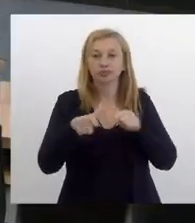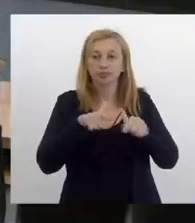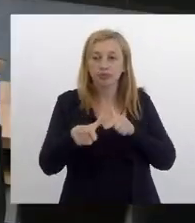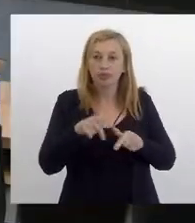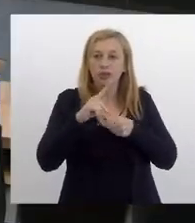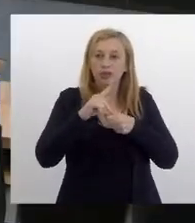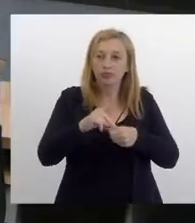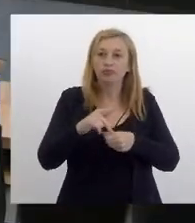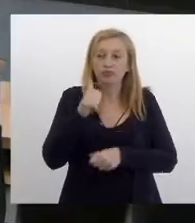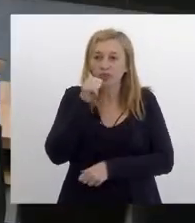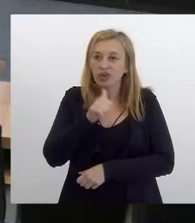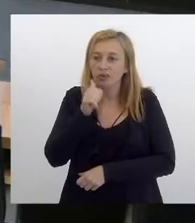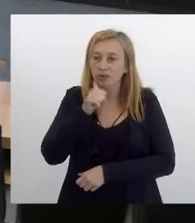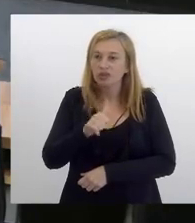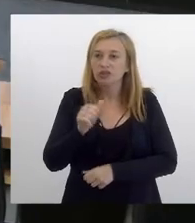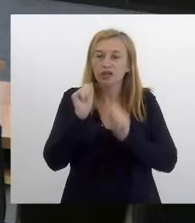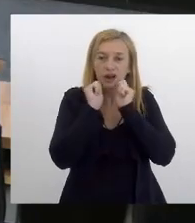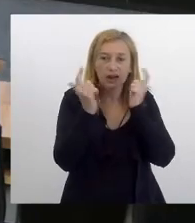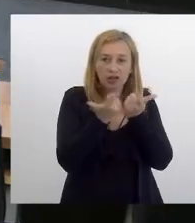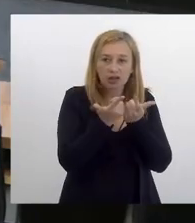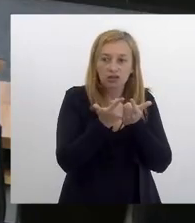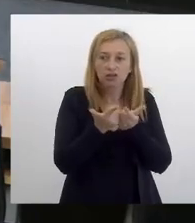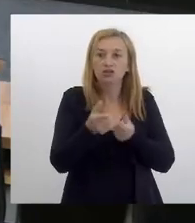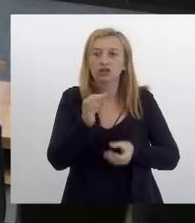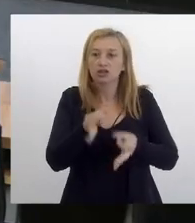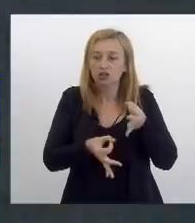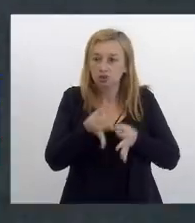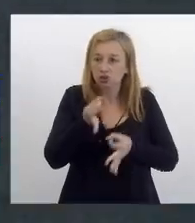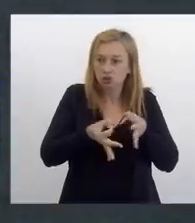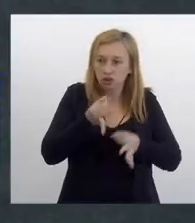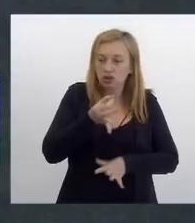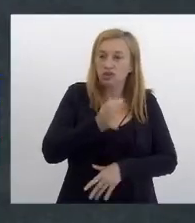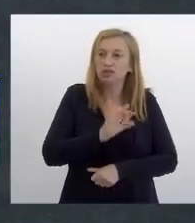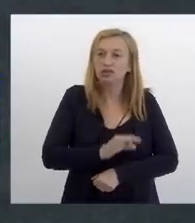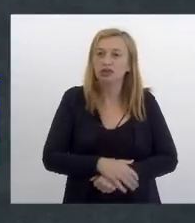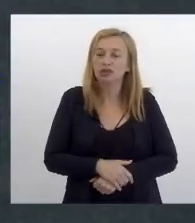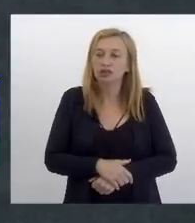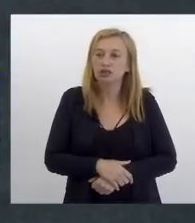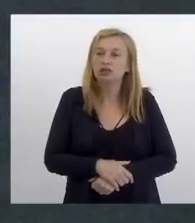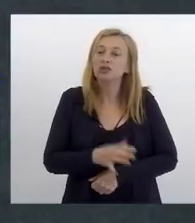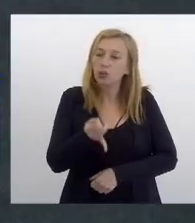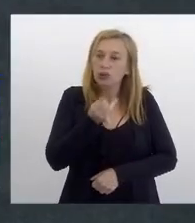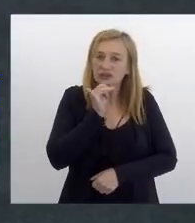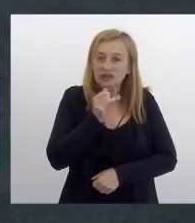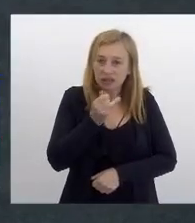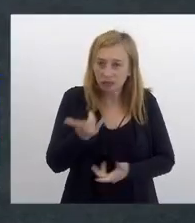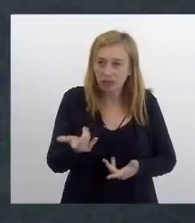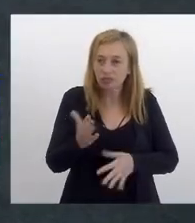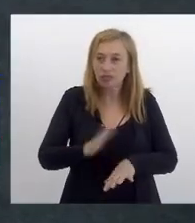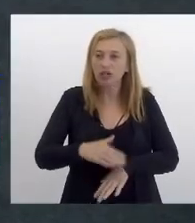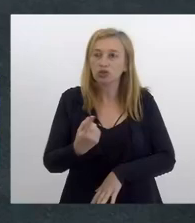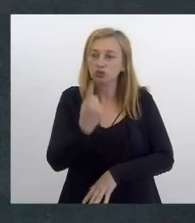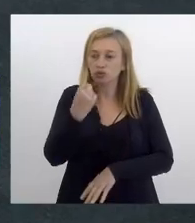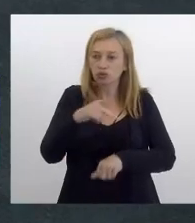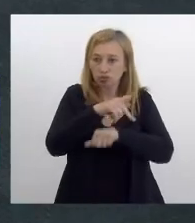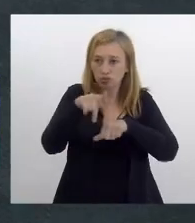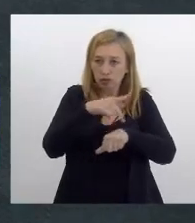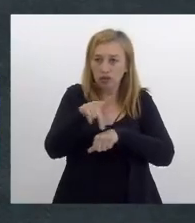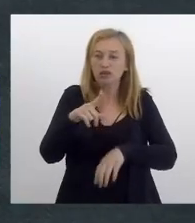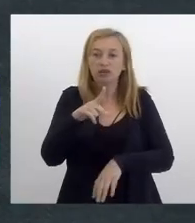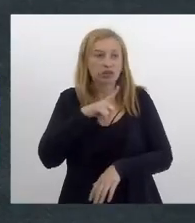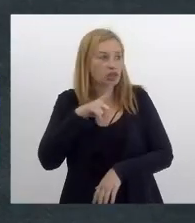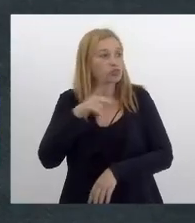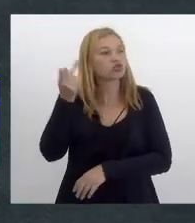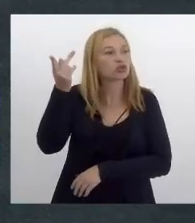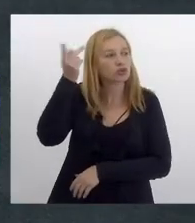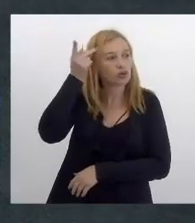procuradoria da mulher da na LERG que fará jus e será um exemplo mais um no país onde já temos em São